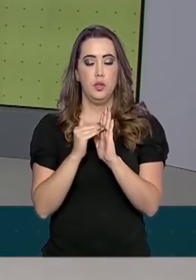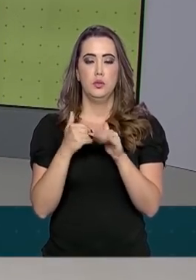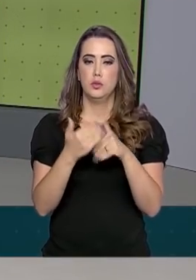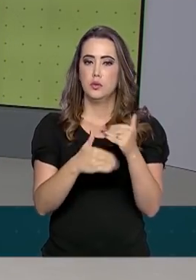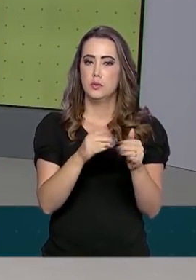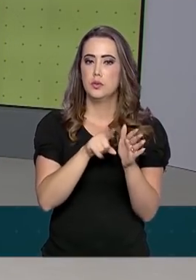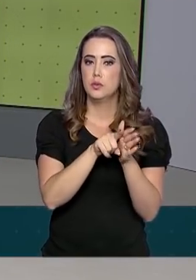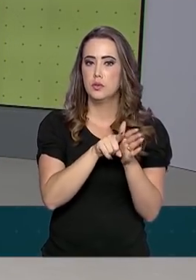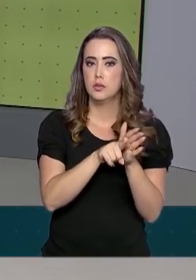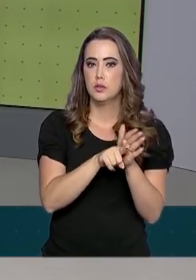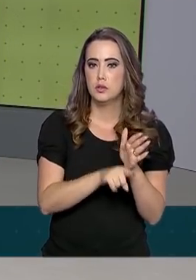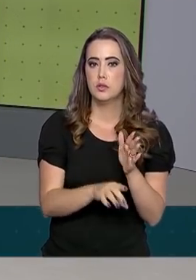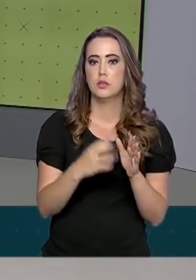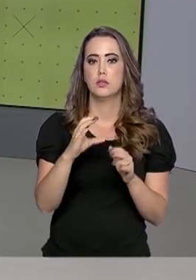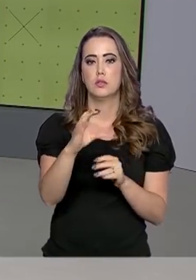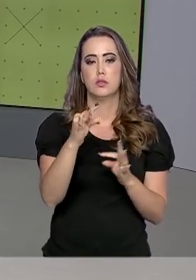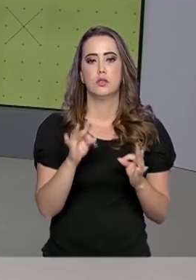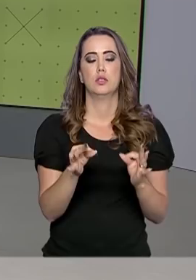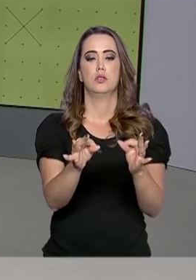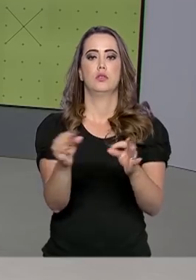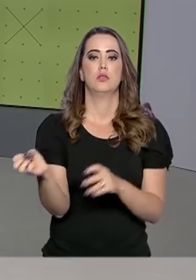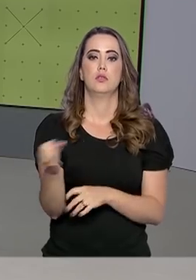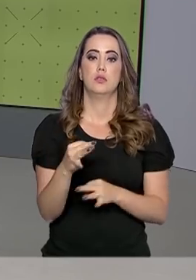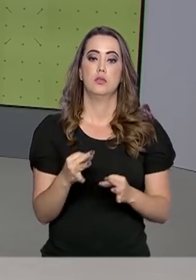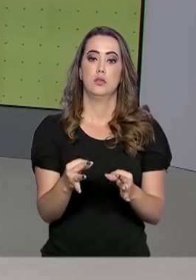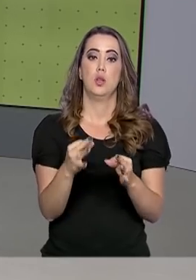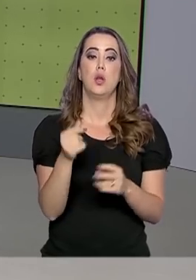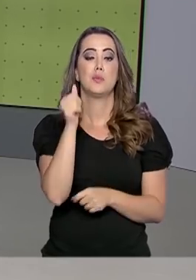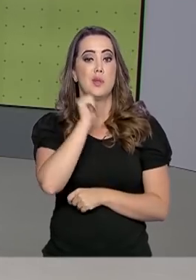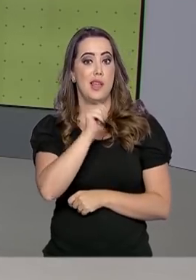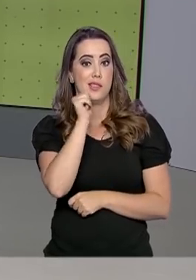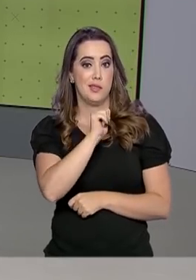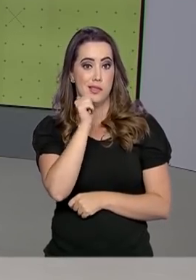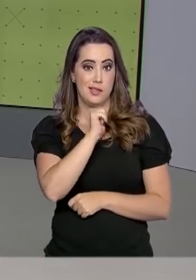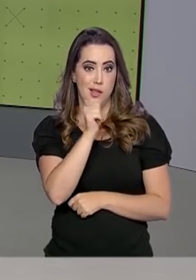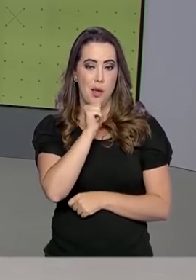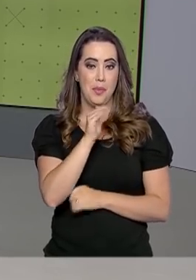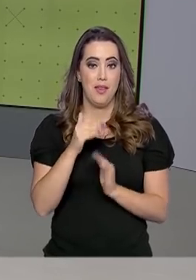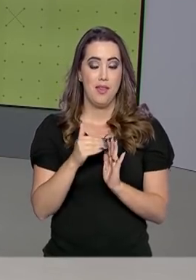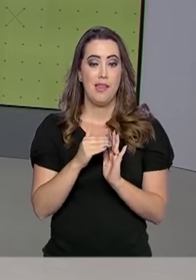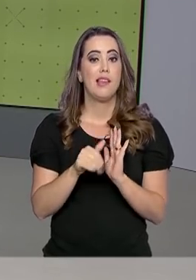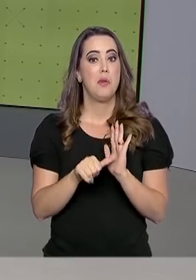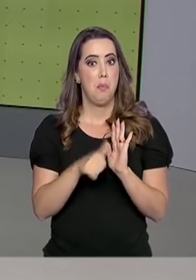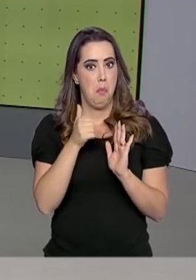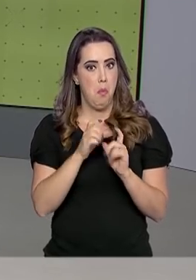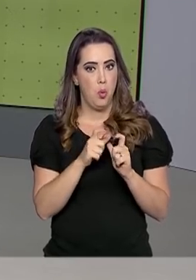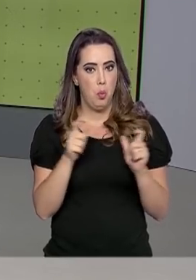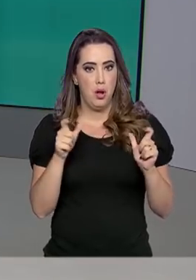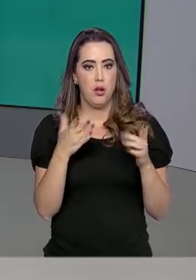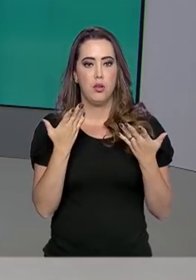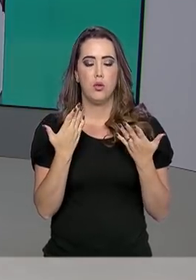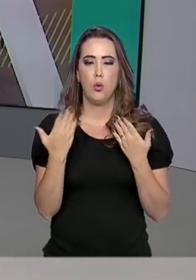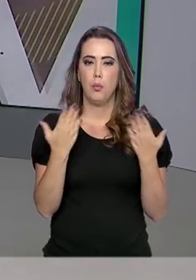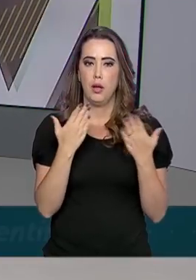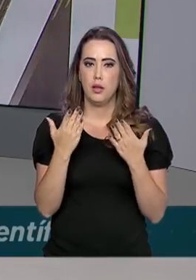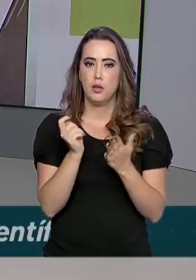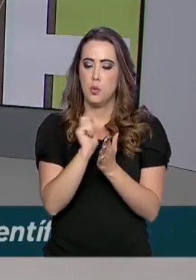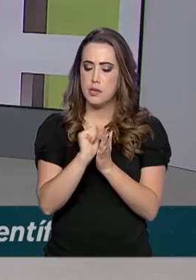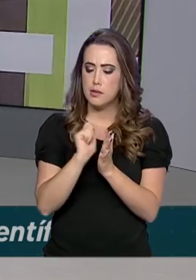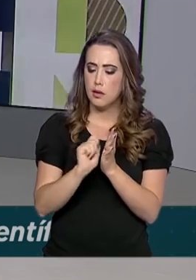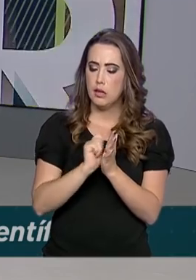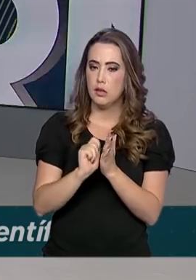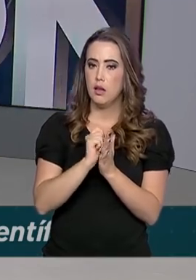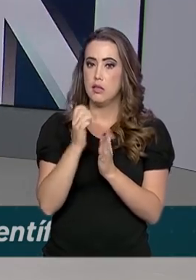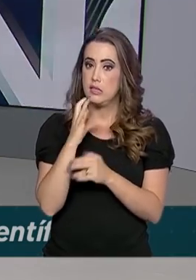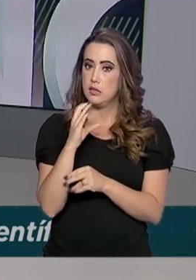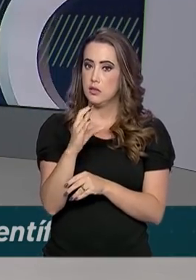desenvolvimento da ciência, tecnologia e inovação, as mulheres também saem na frente na produção de artigos científicos. Atualmente,